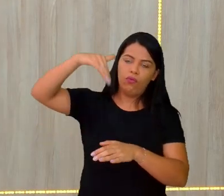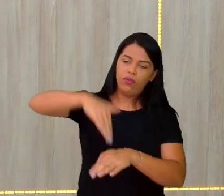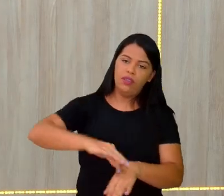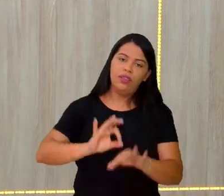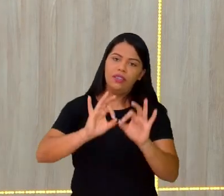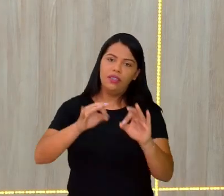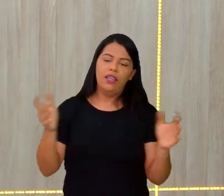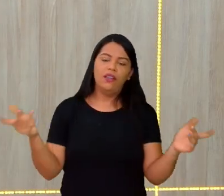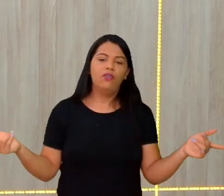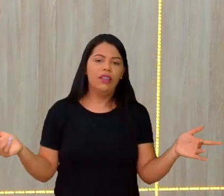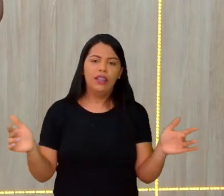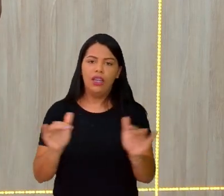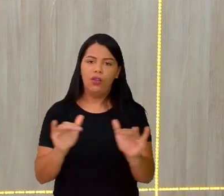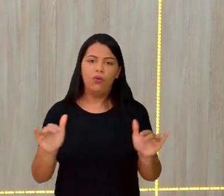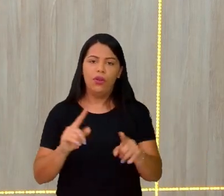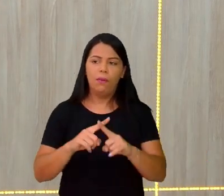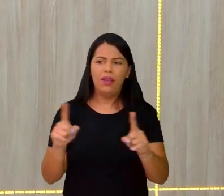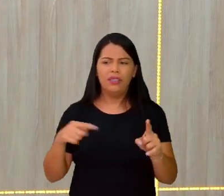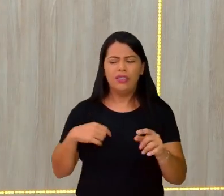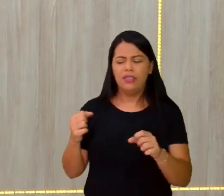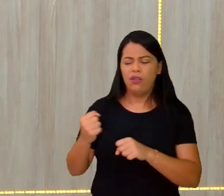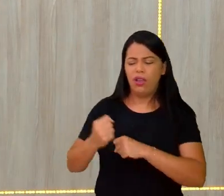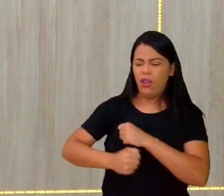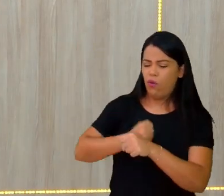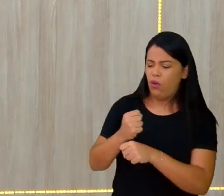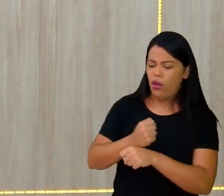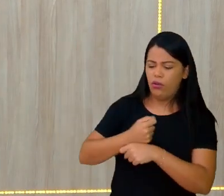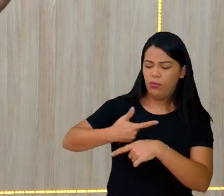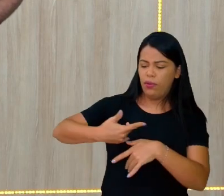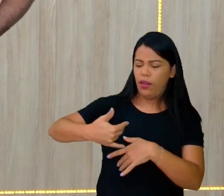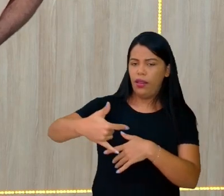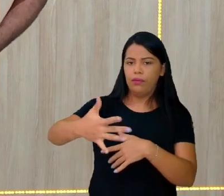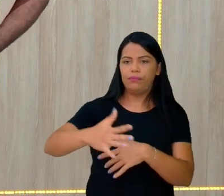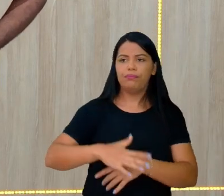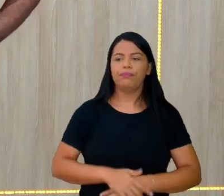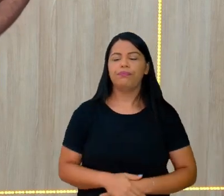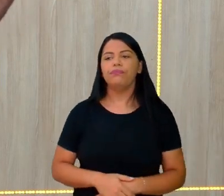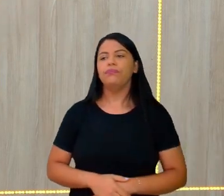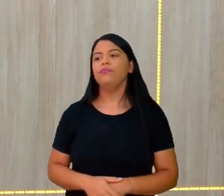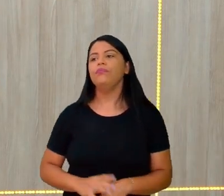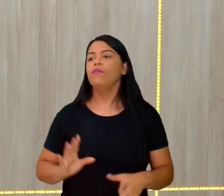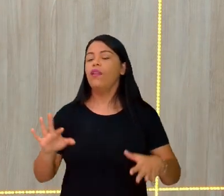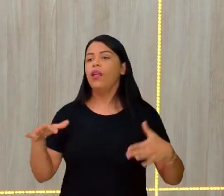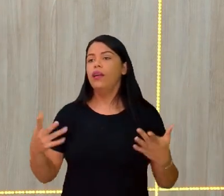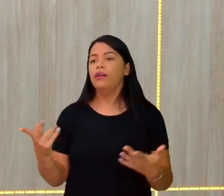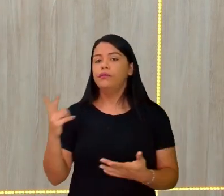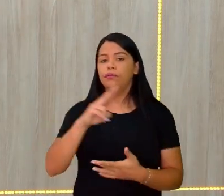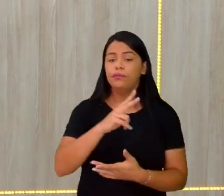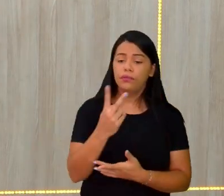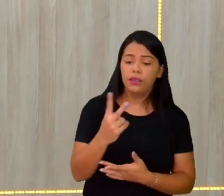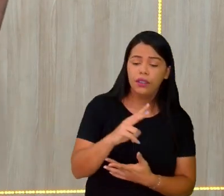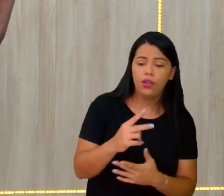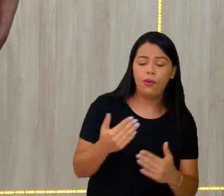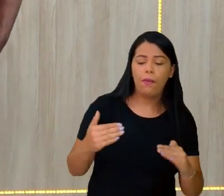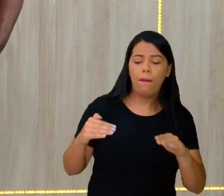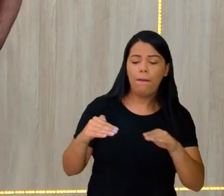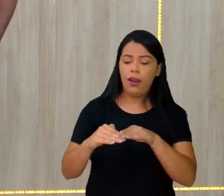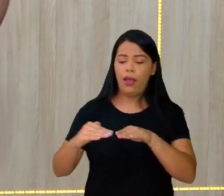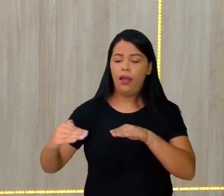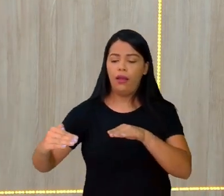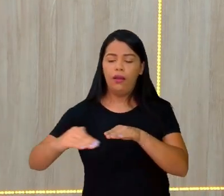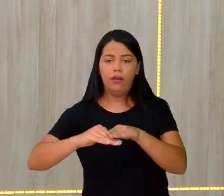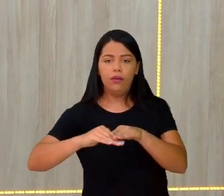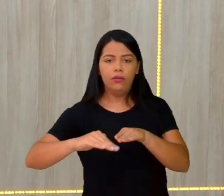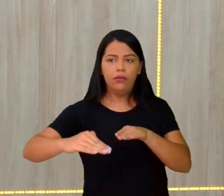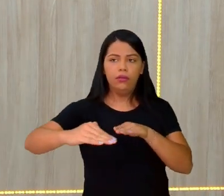Tranquilo? Total. O encontro, agora é o encontro, né? Olha aí. De uma placa com a outra, pode provocar o quê? Vai se encontrando na placa com a